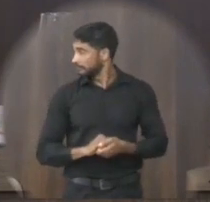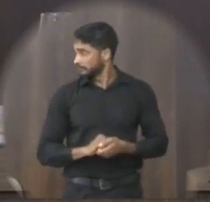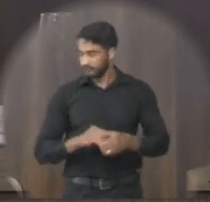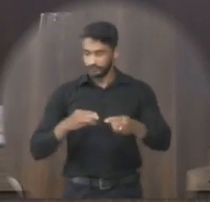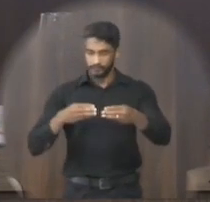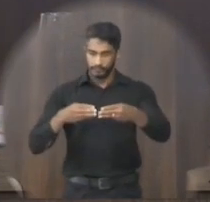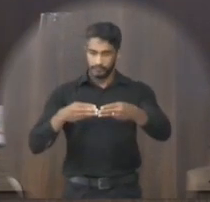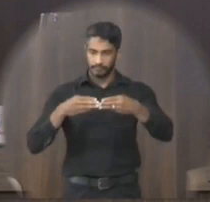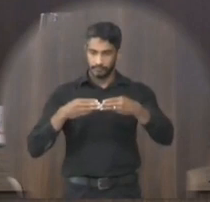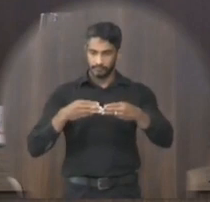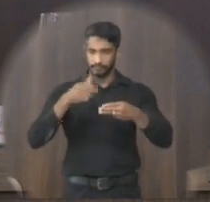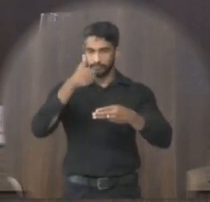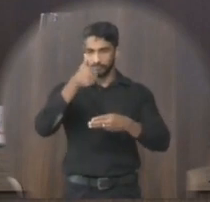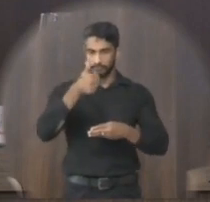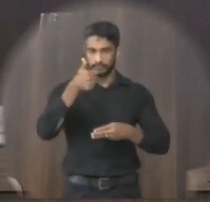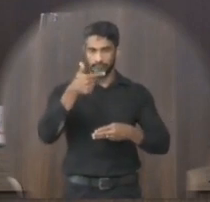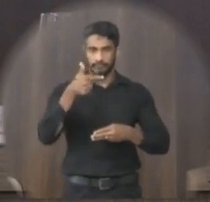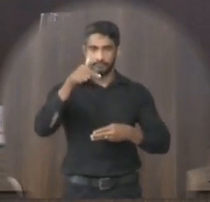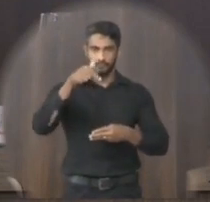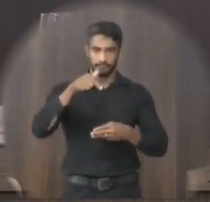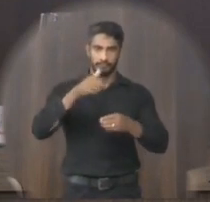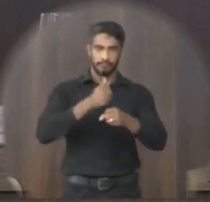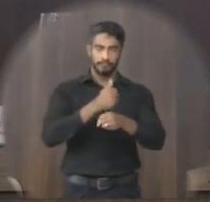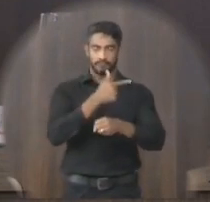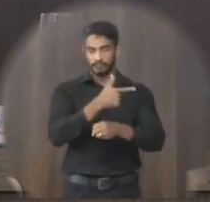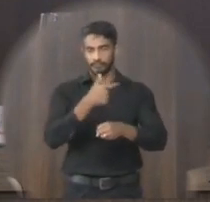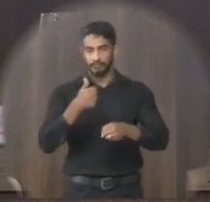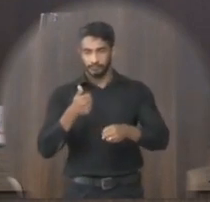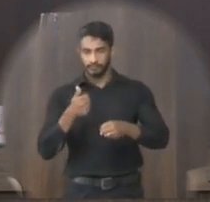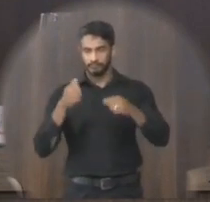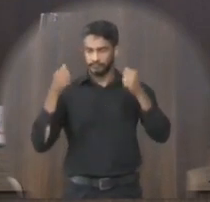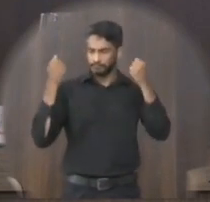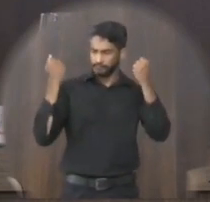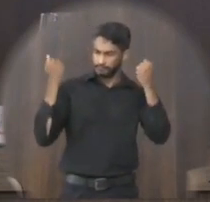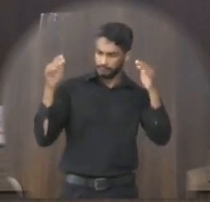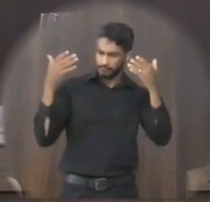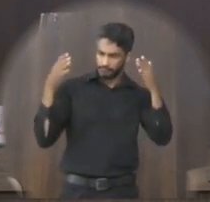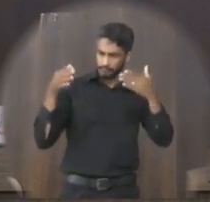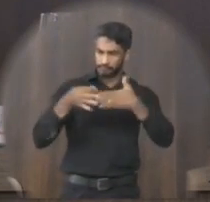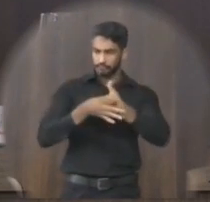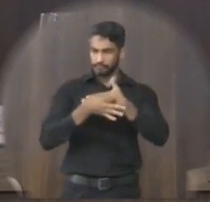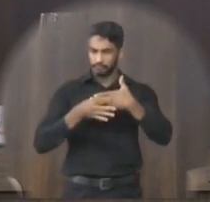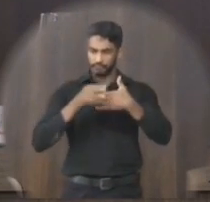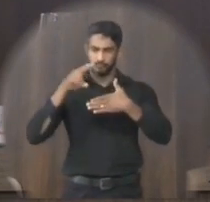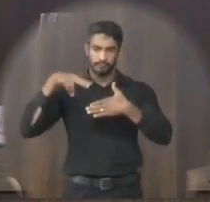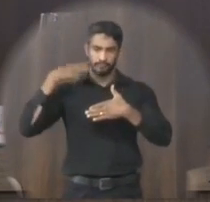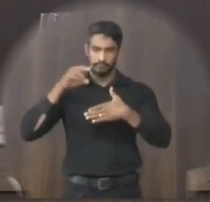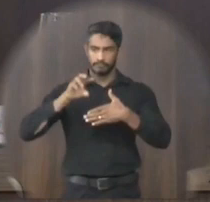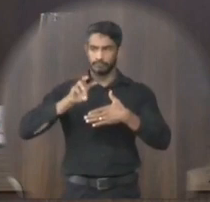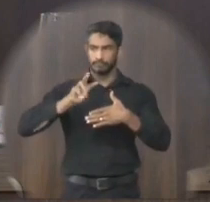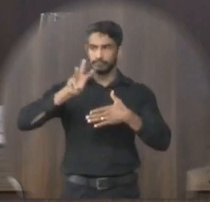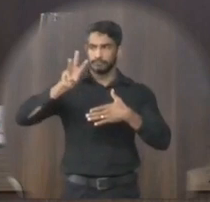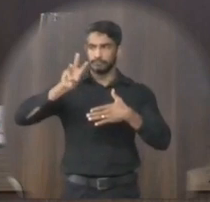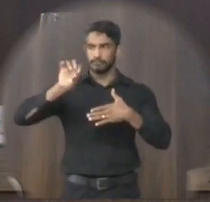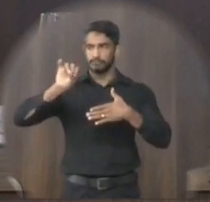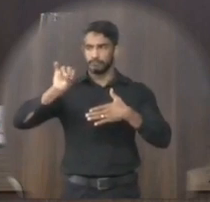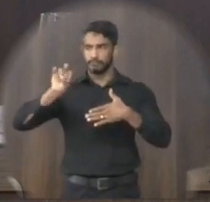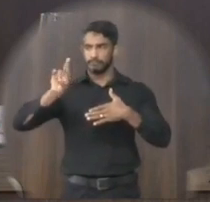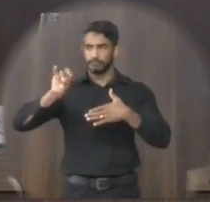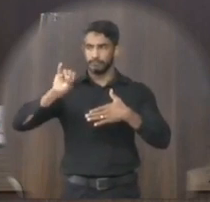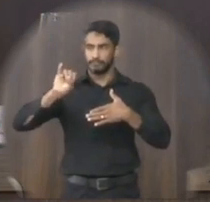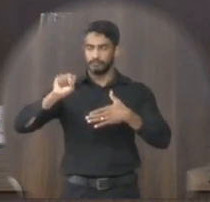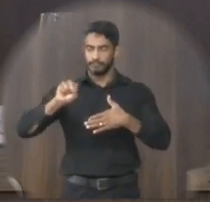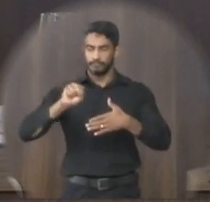moção 127 de 2021 voto de aplausos de autoria do vereador o Iris Carlos Lopes